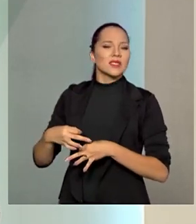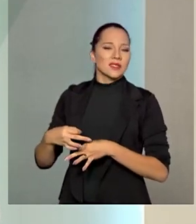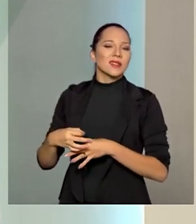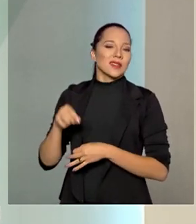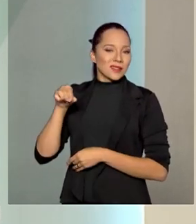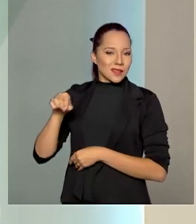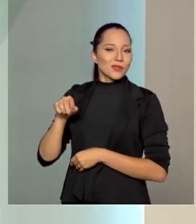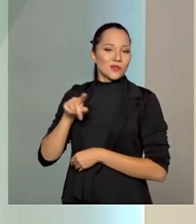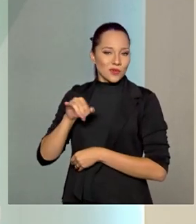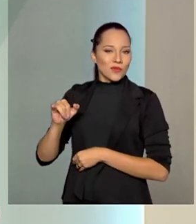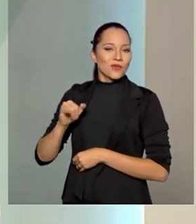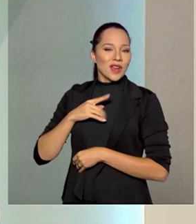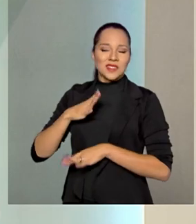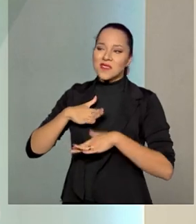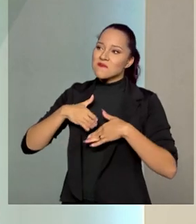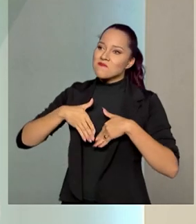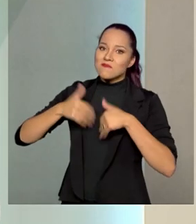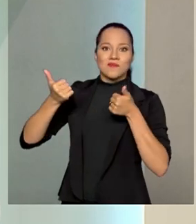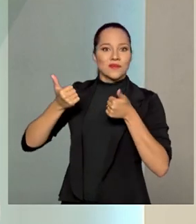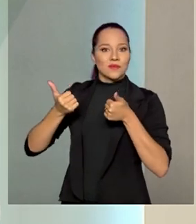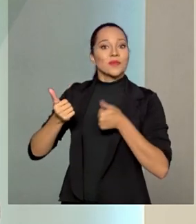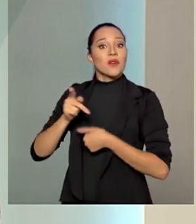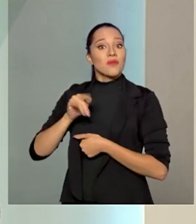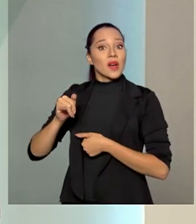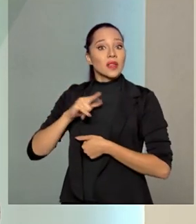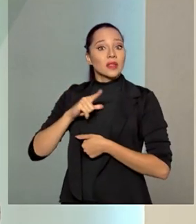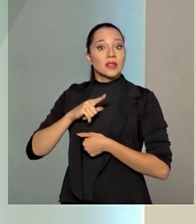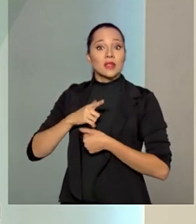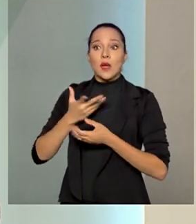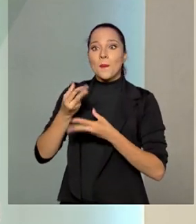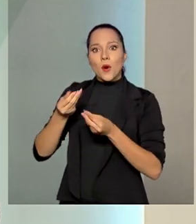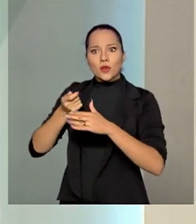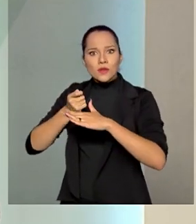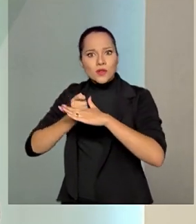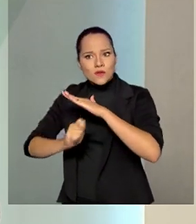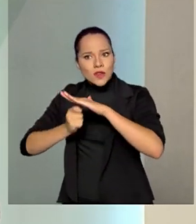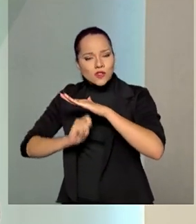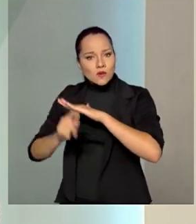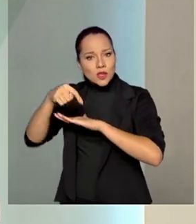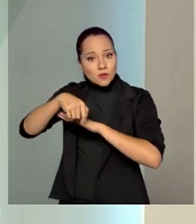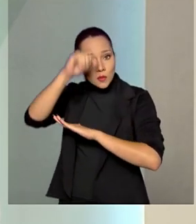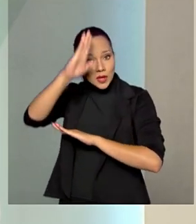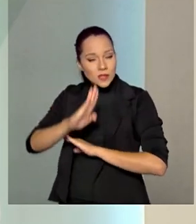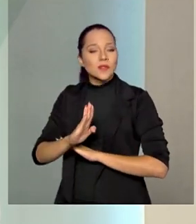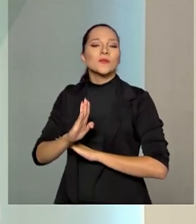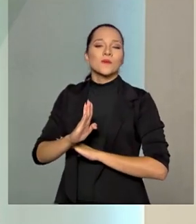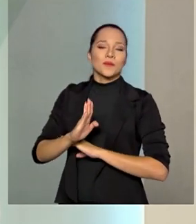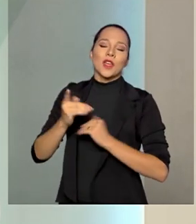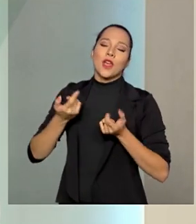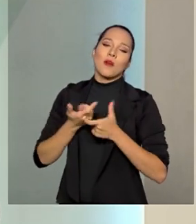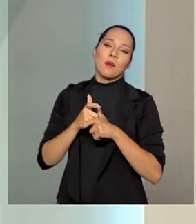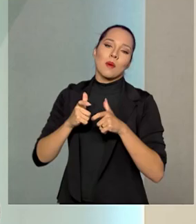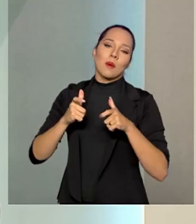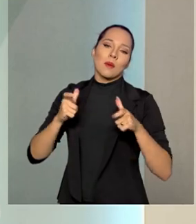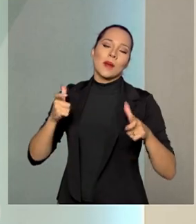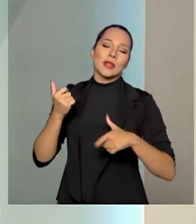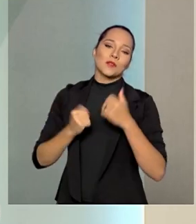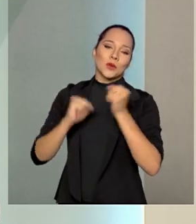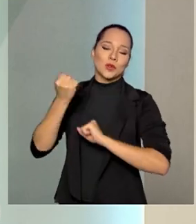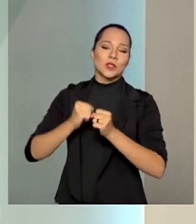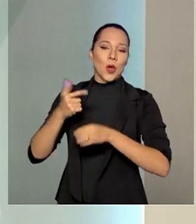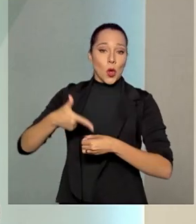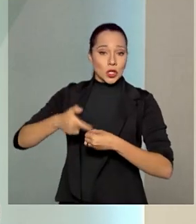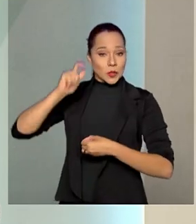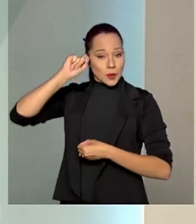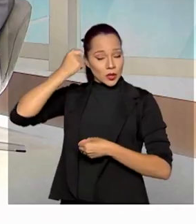exitoso, trará muitos investimentos para o Brasil, e vamos expandir a nossa produção de